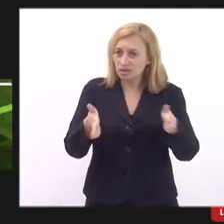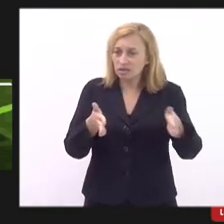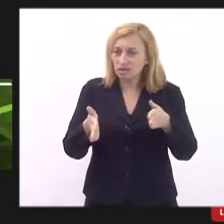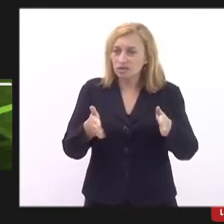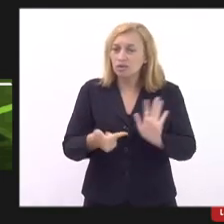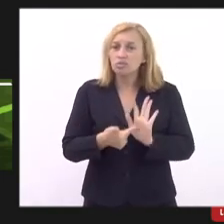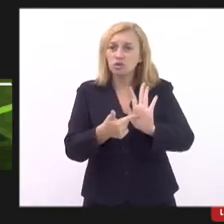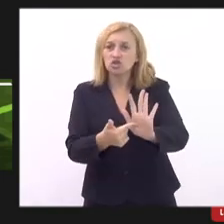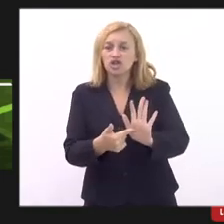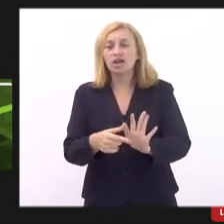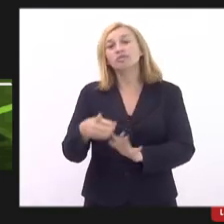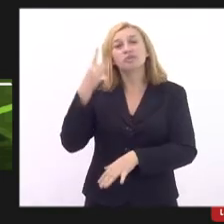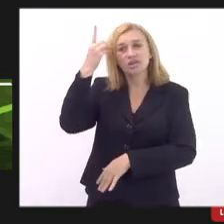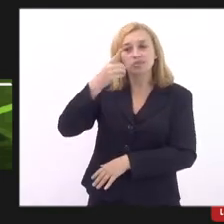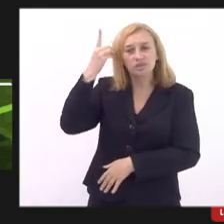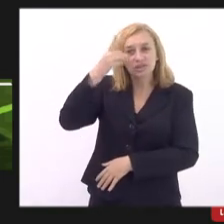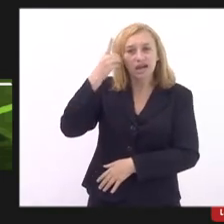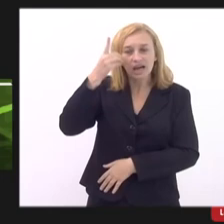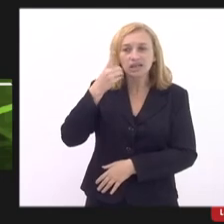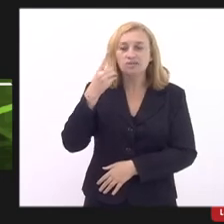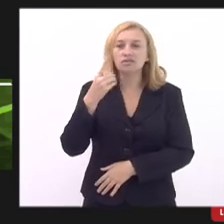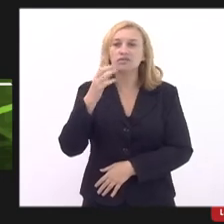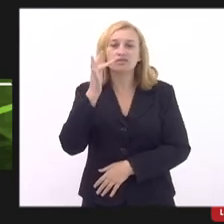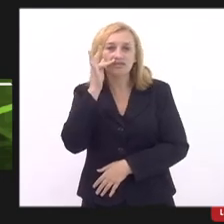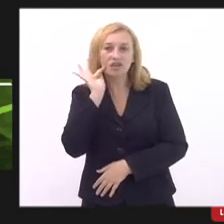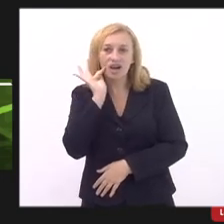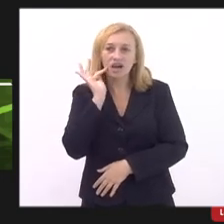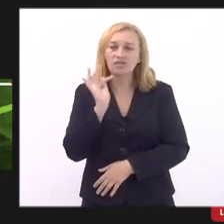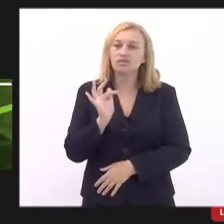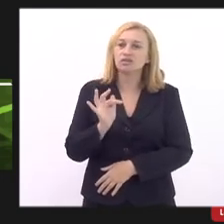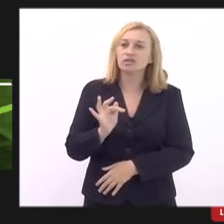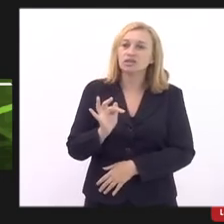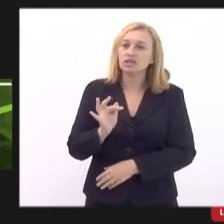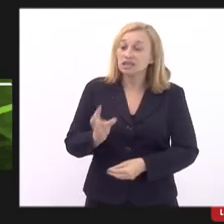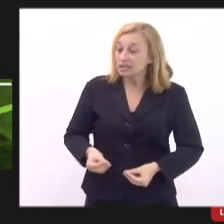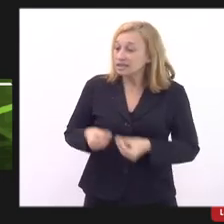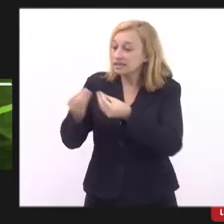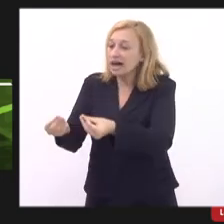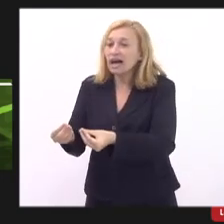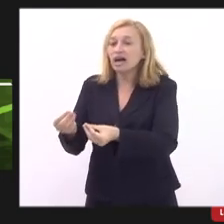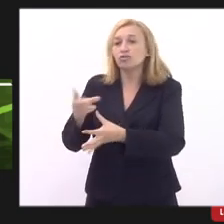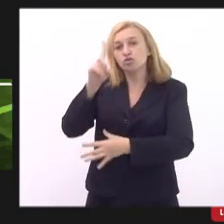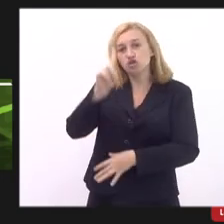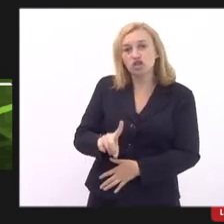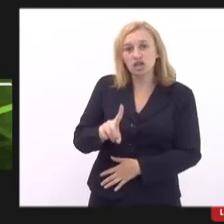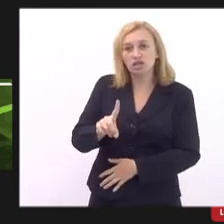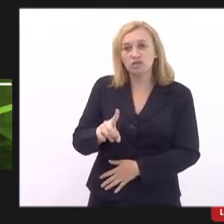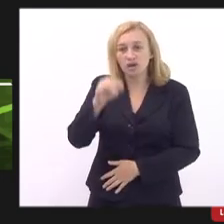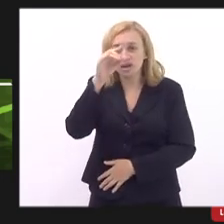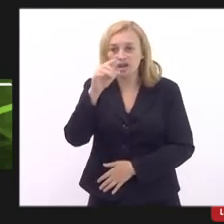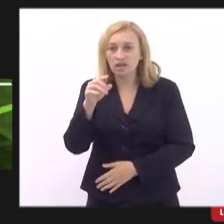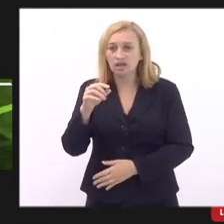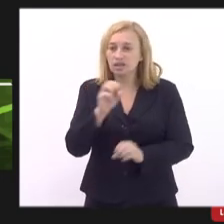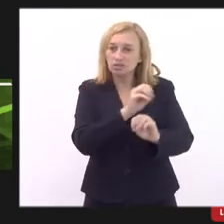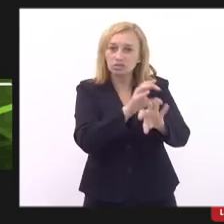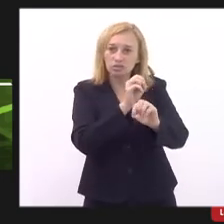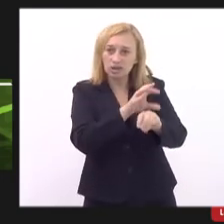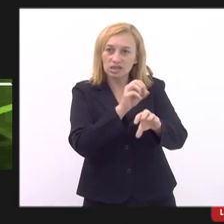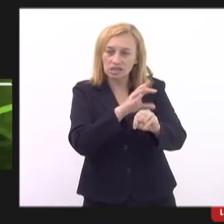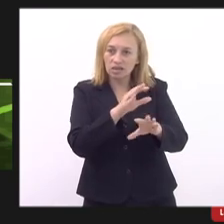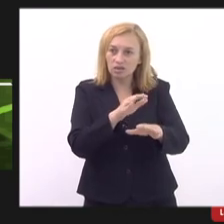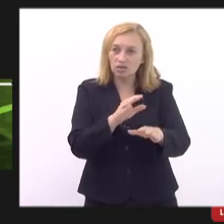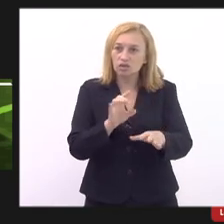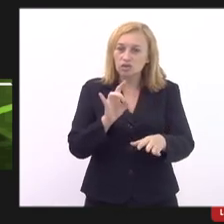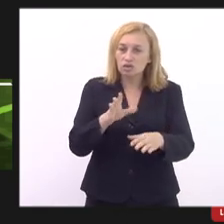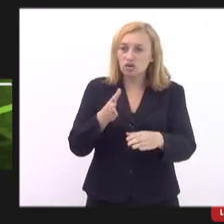citado pelo deputado Flávio Serafini o garantir o direito à educação ele não perpassa apenas pela